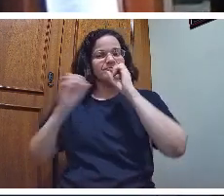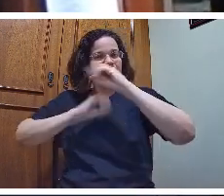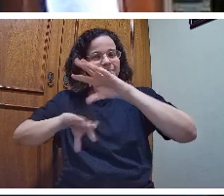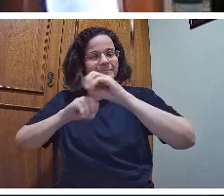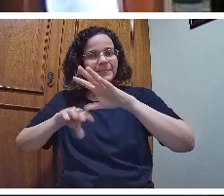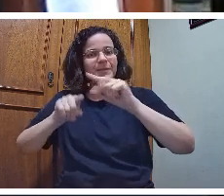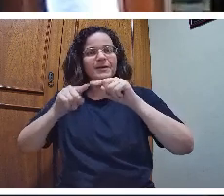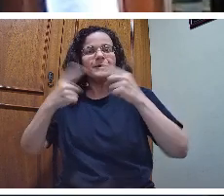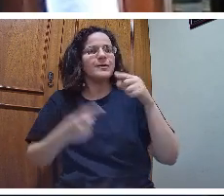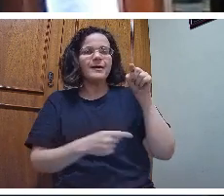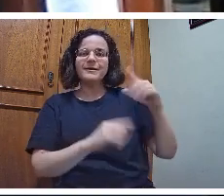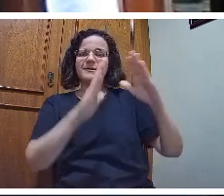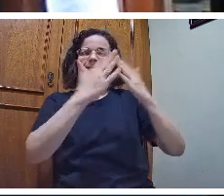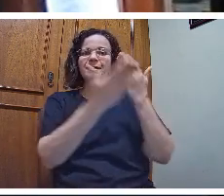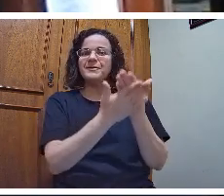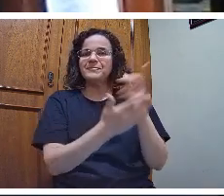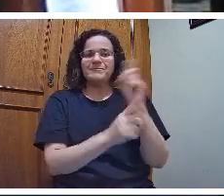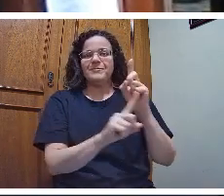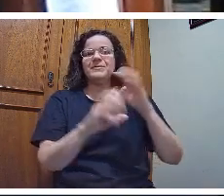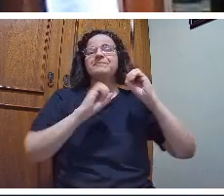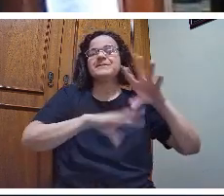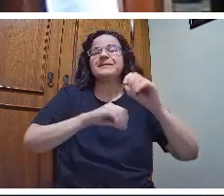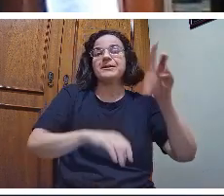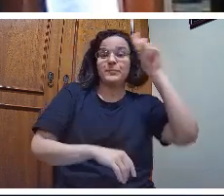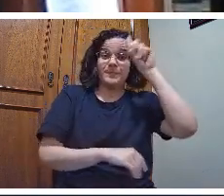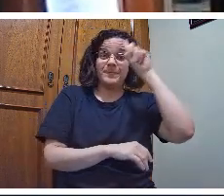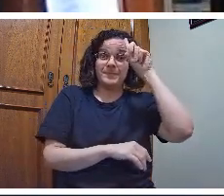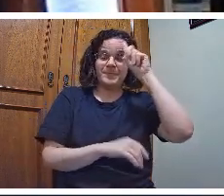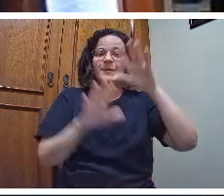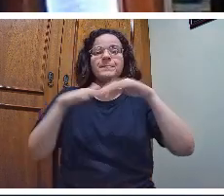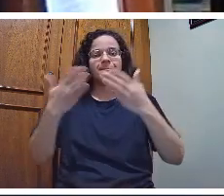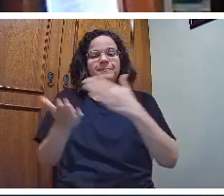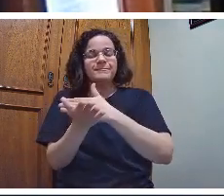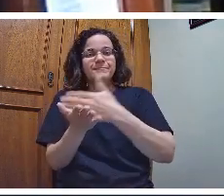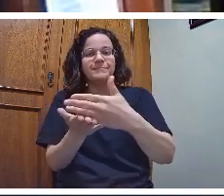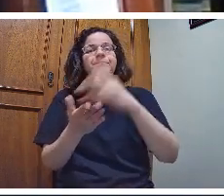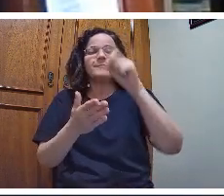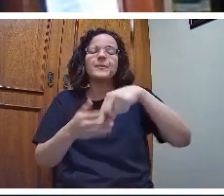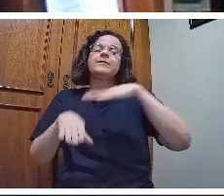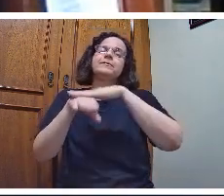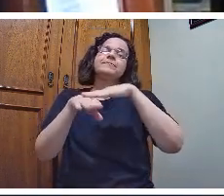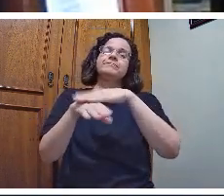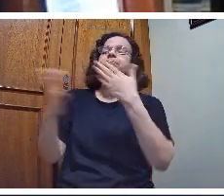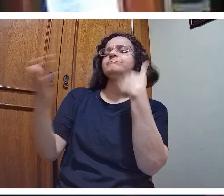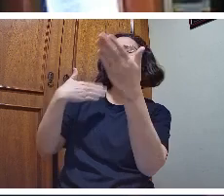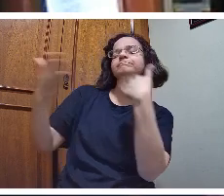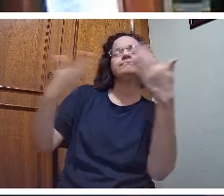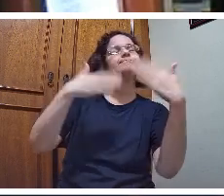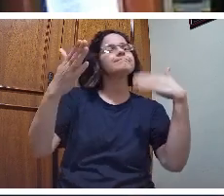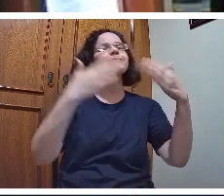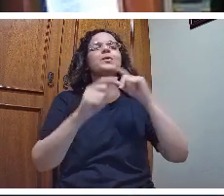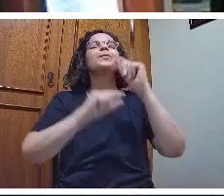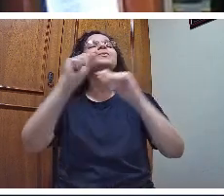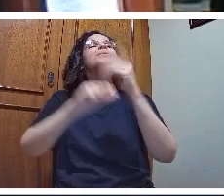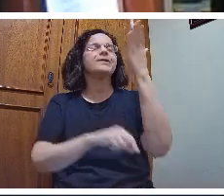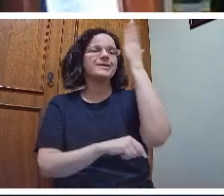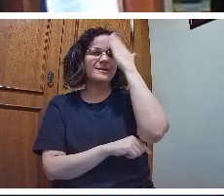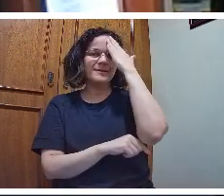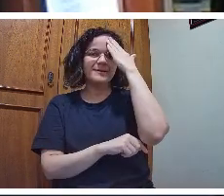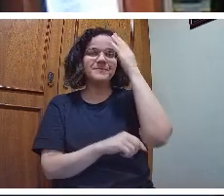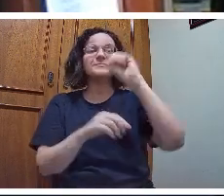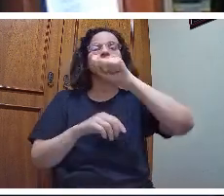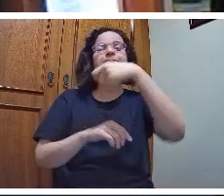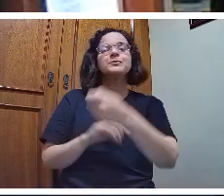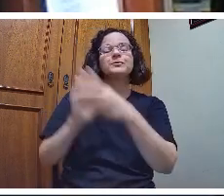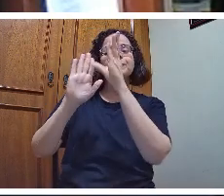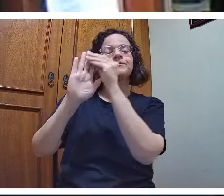não necessita para ensinar o cotidiano. Mas o ponto de partida é esse diálogo. O que vocês sabem sobre esse conteúdo que eu